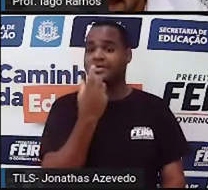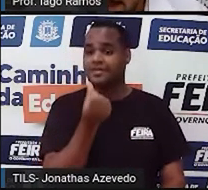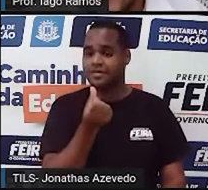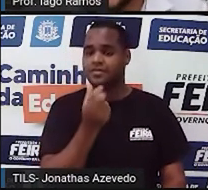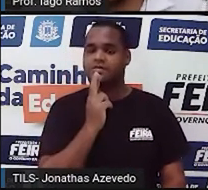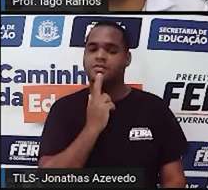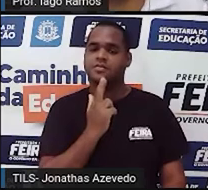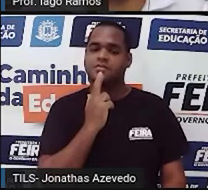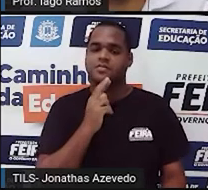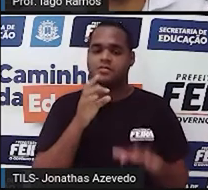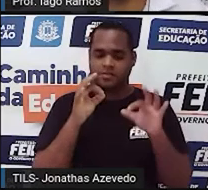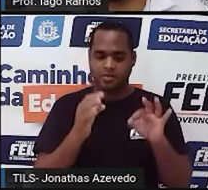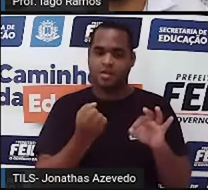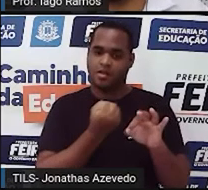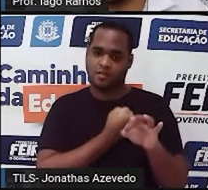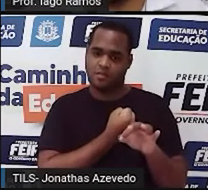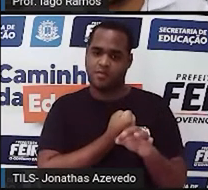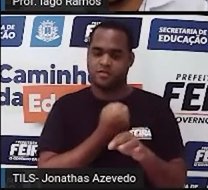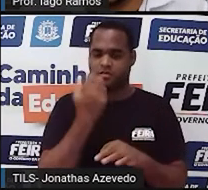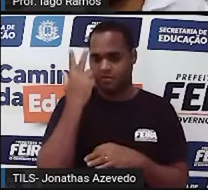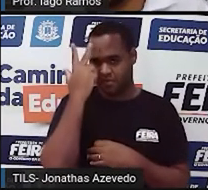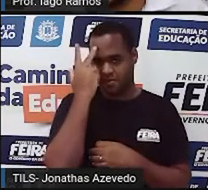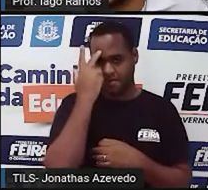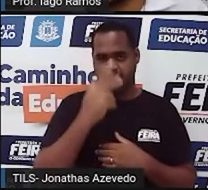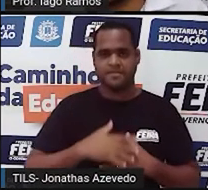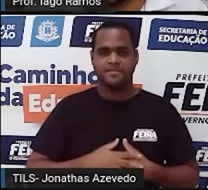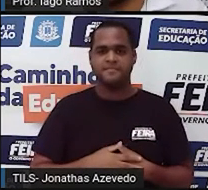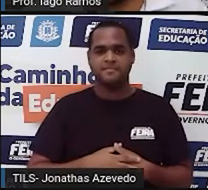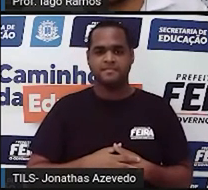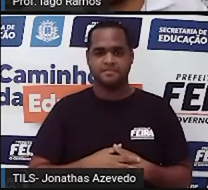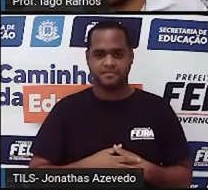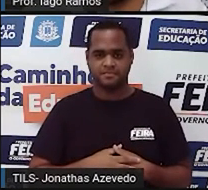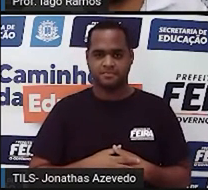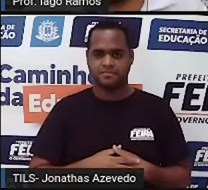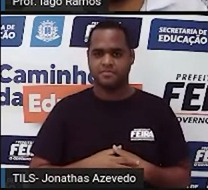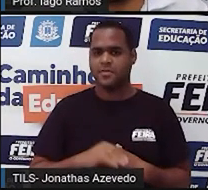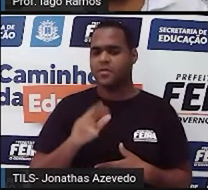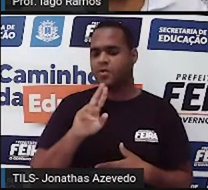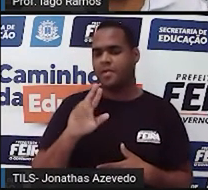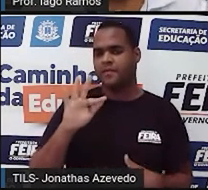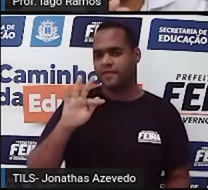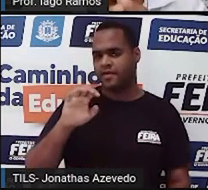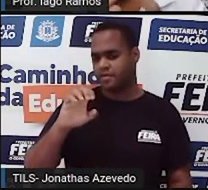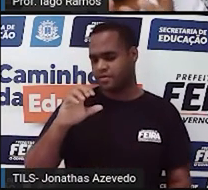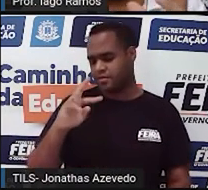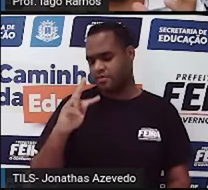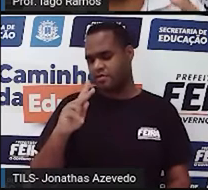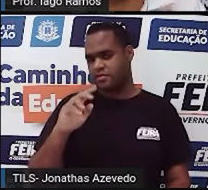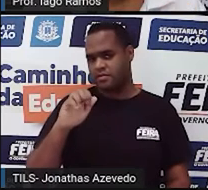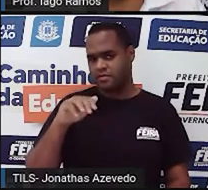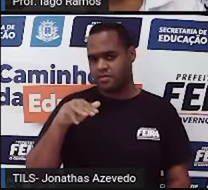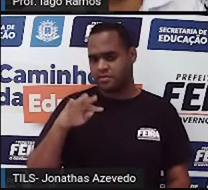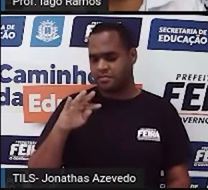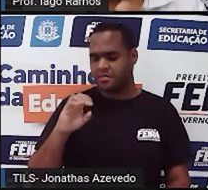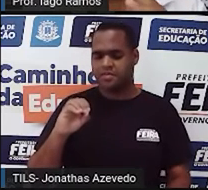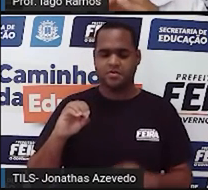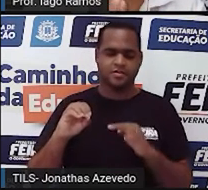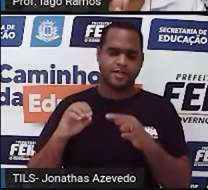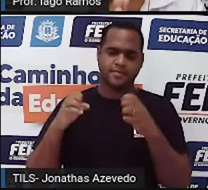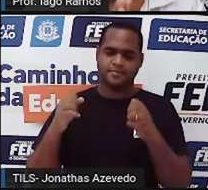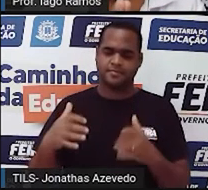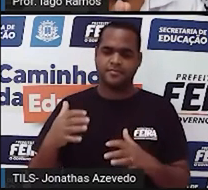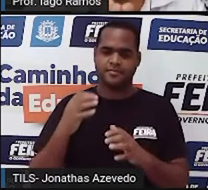dezesseis é um número natural. E por que que o nome é fechamento? Porque quando você faz a conta, o